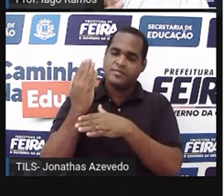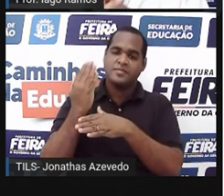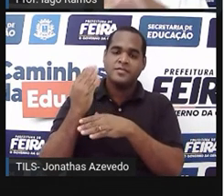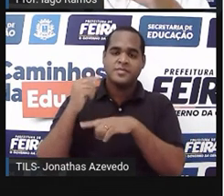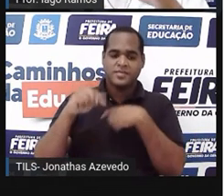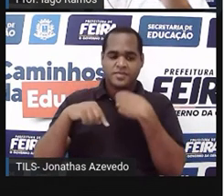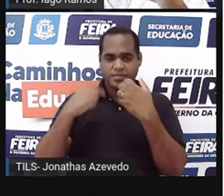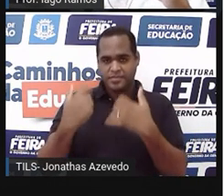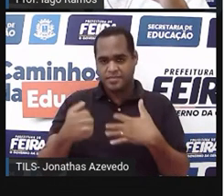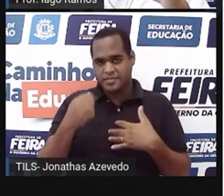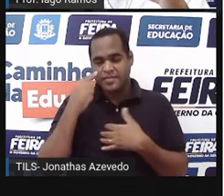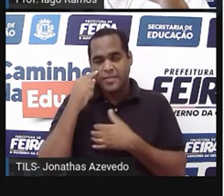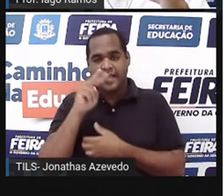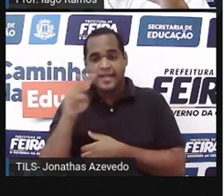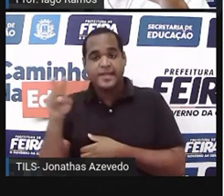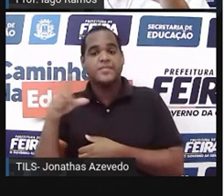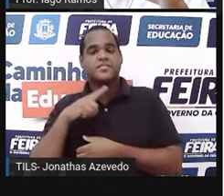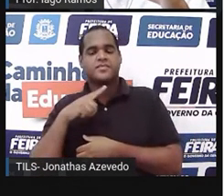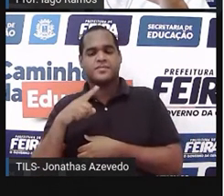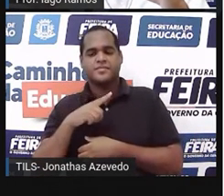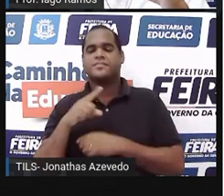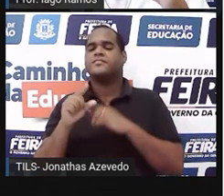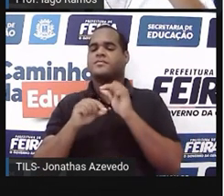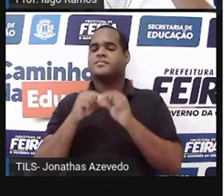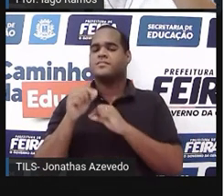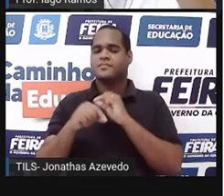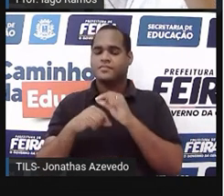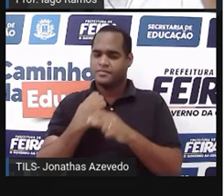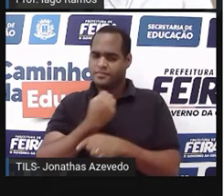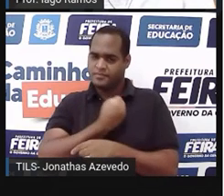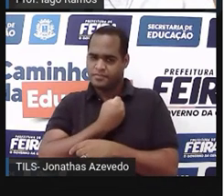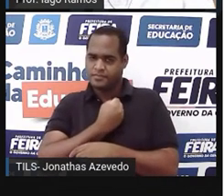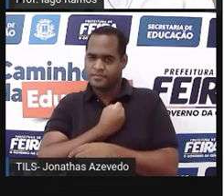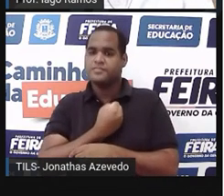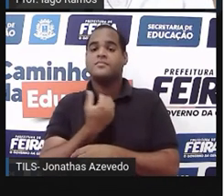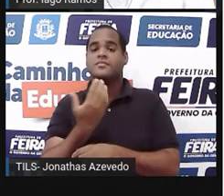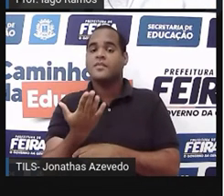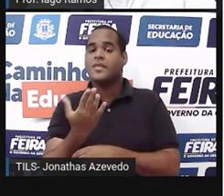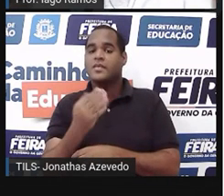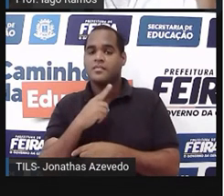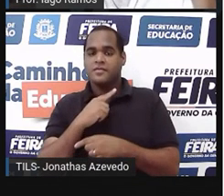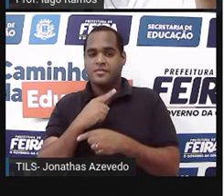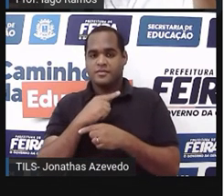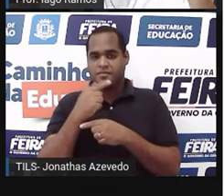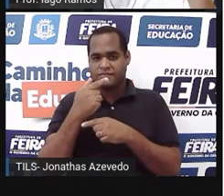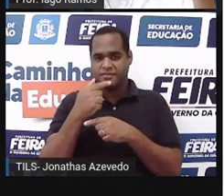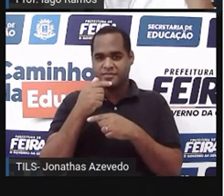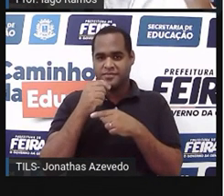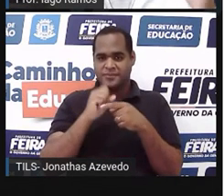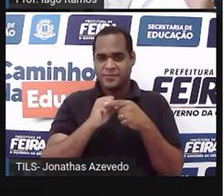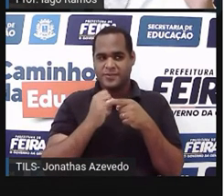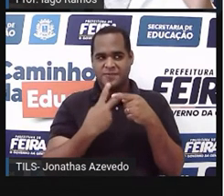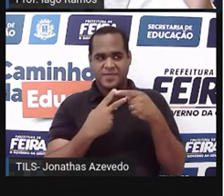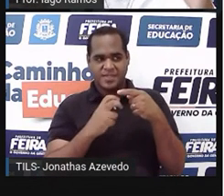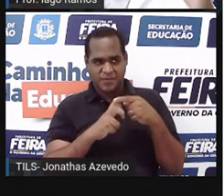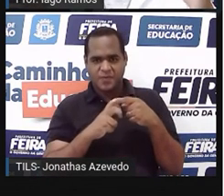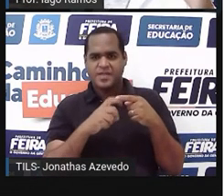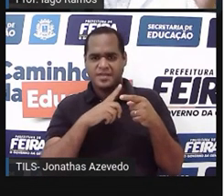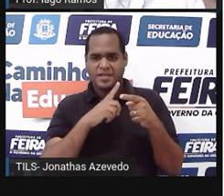né, esse número que foi gerado pela fração na reta numérica está entre quais números?